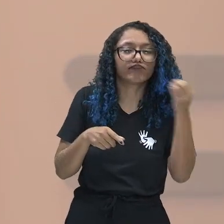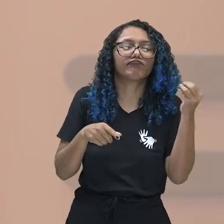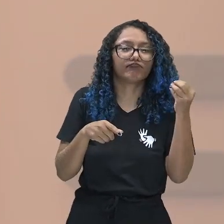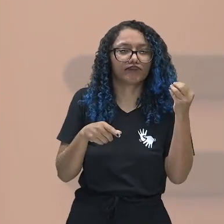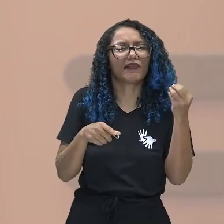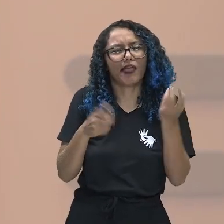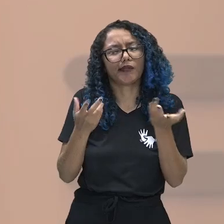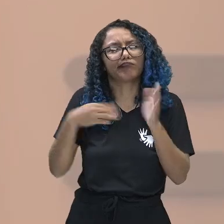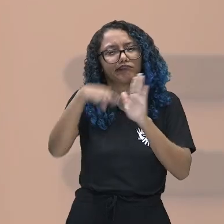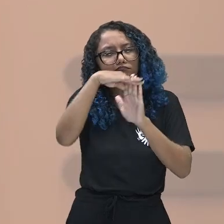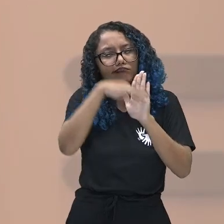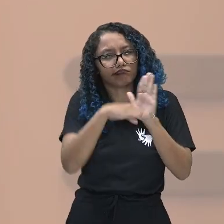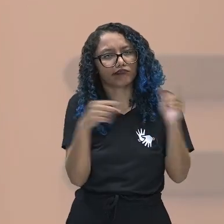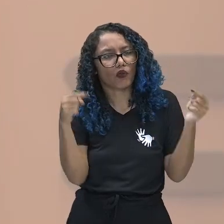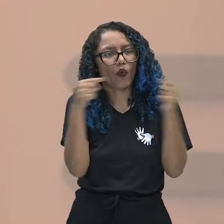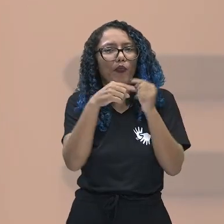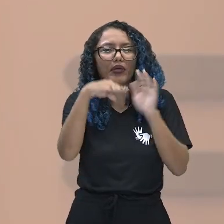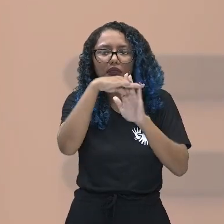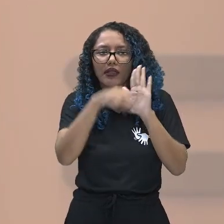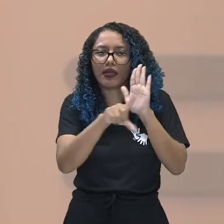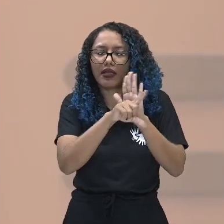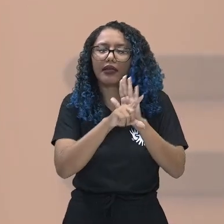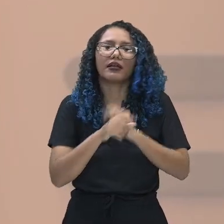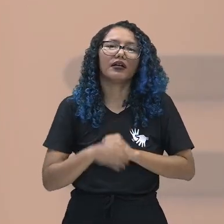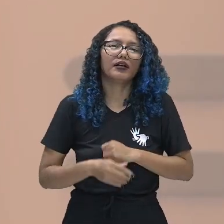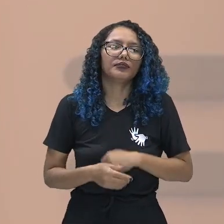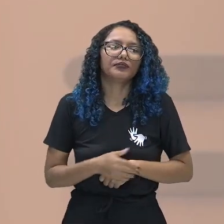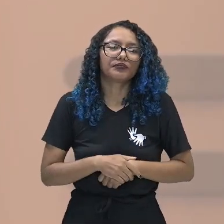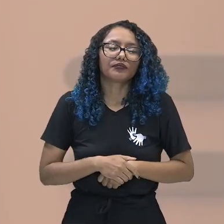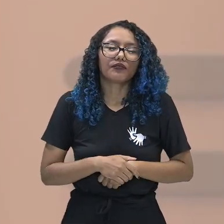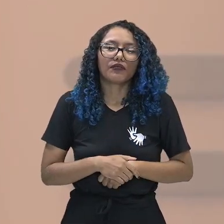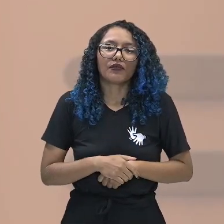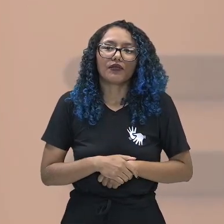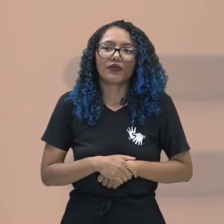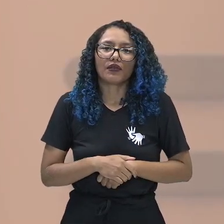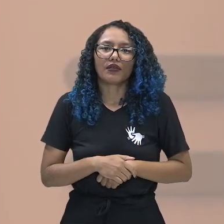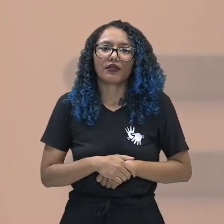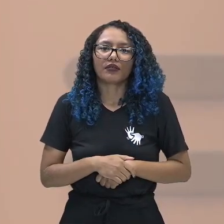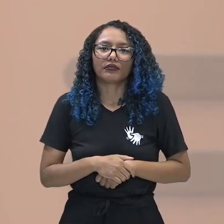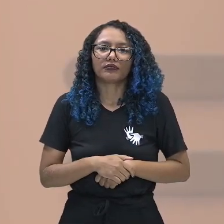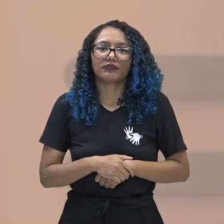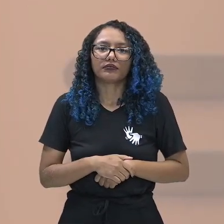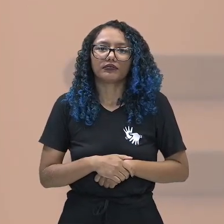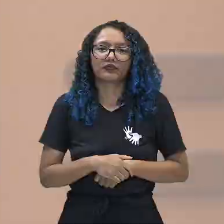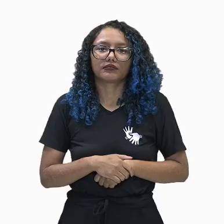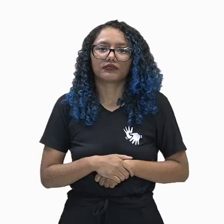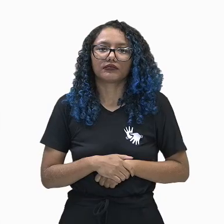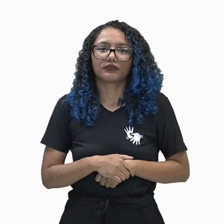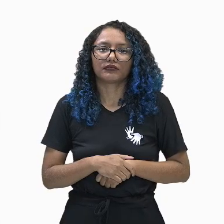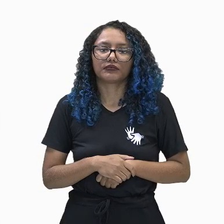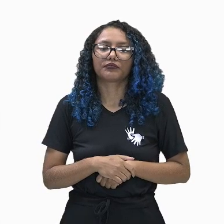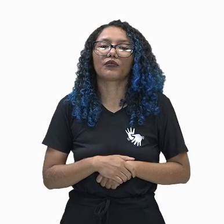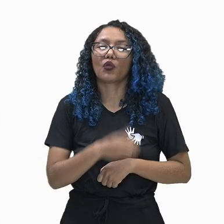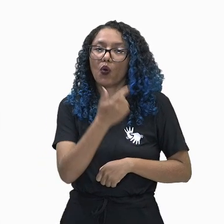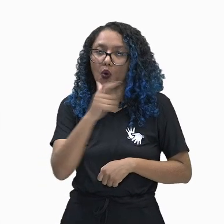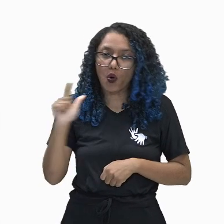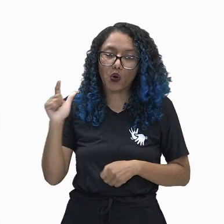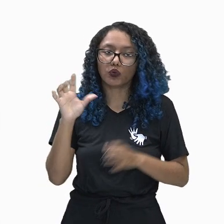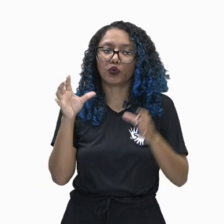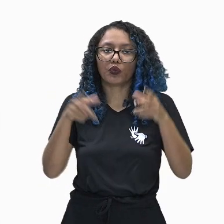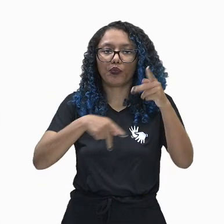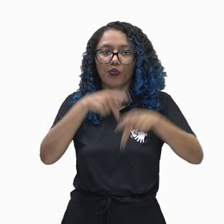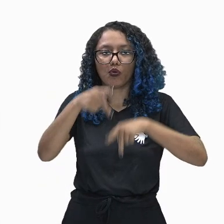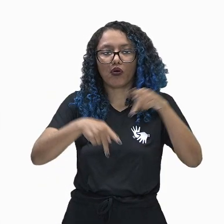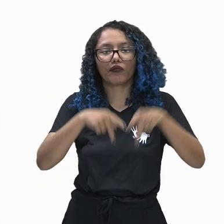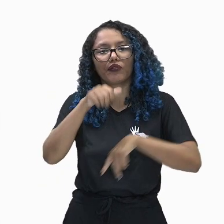vamos, agora, falar de uma outra civilização também, né? Que compõe aí essa parte, então, da Mesopotâmia, que são quem? Os